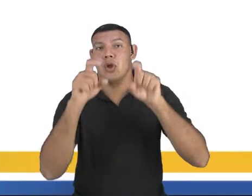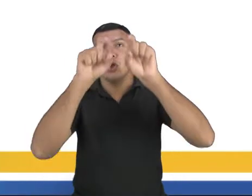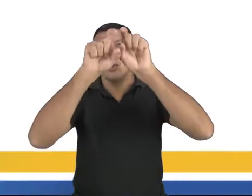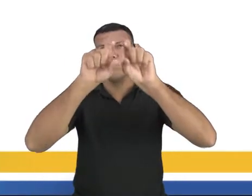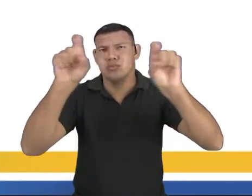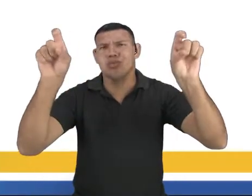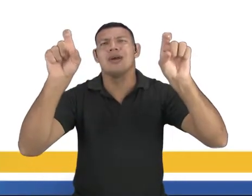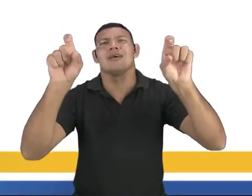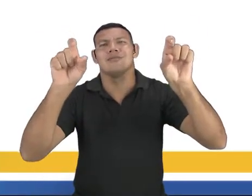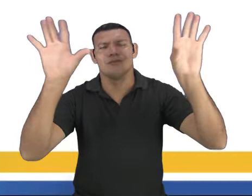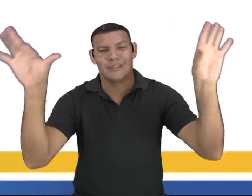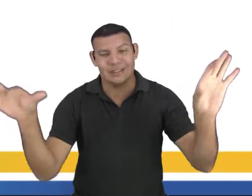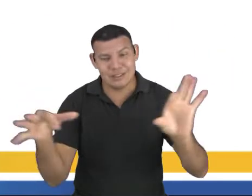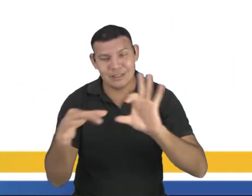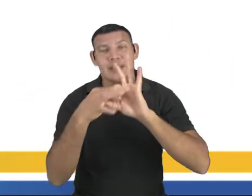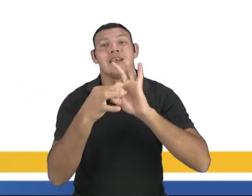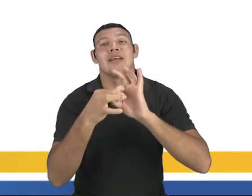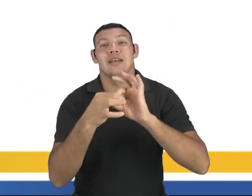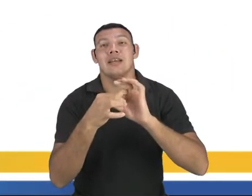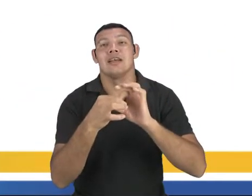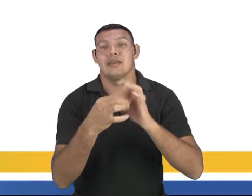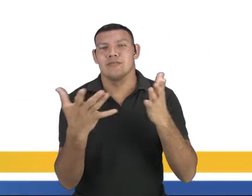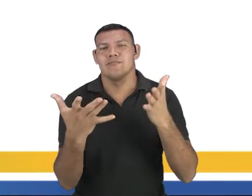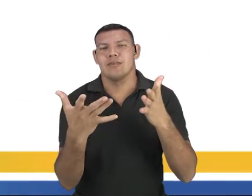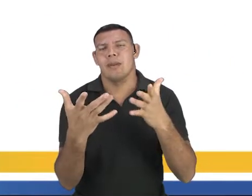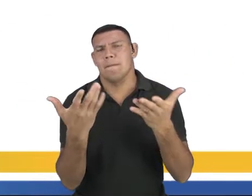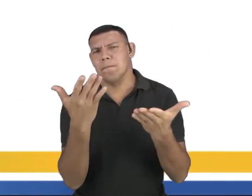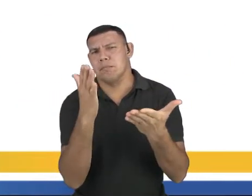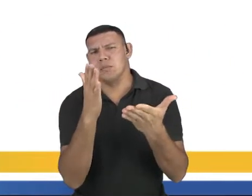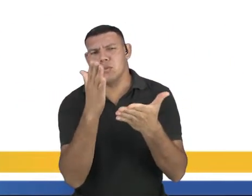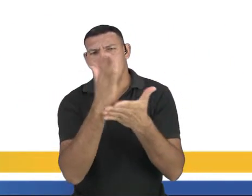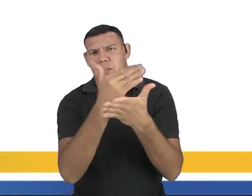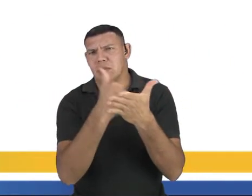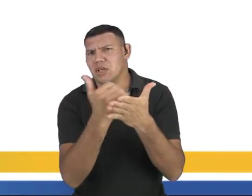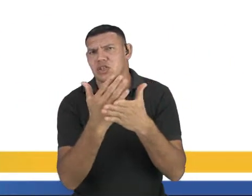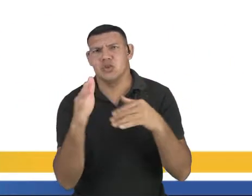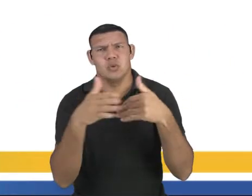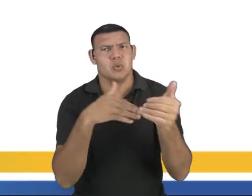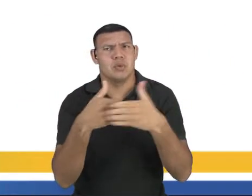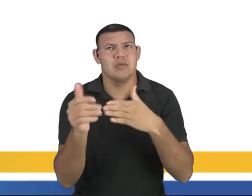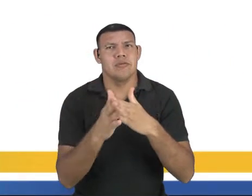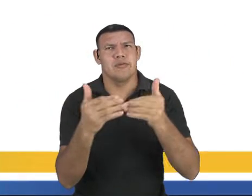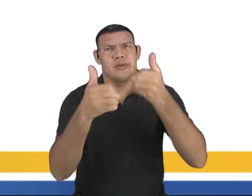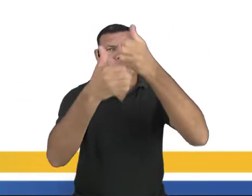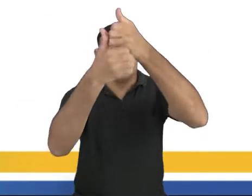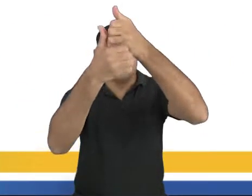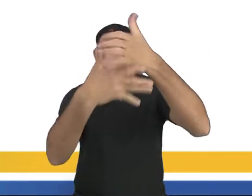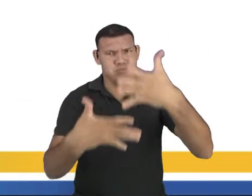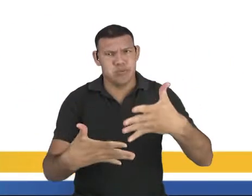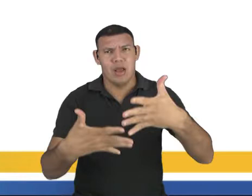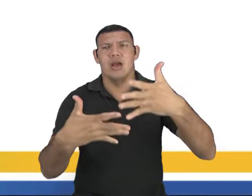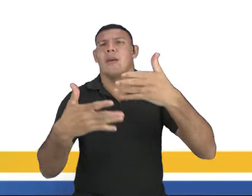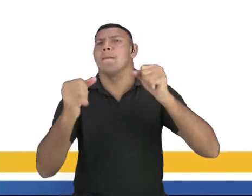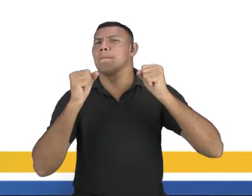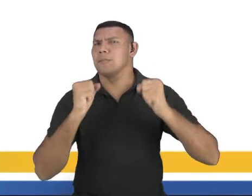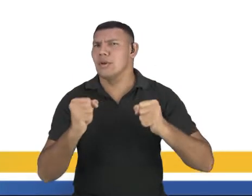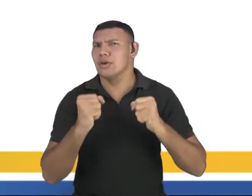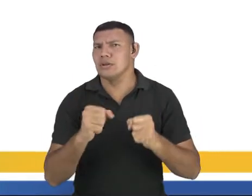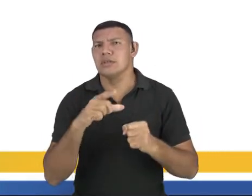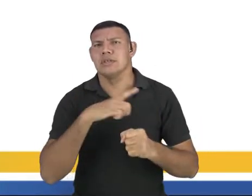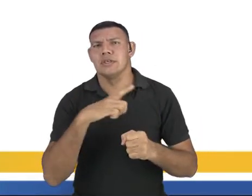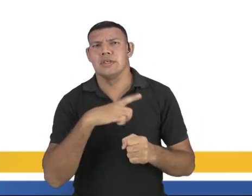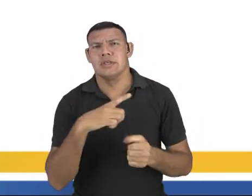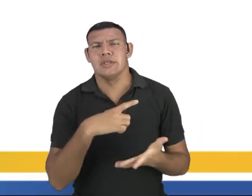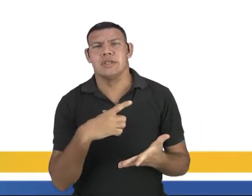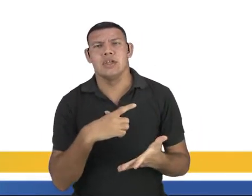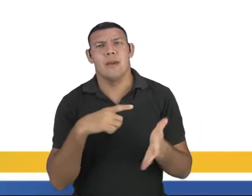vai estar ligado a um determinado trecho. Ele pode trazer a letra inteira, pode trazer a letra inteira. Pode ter mais de